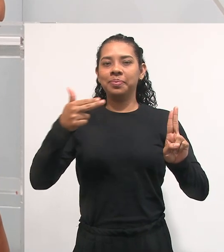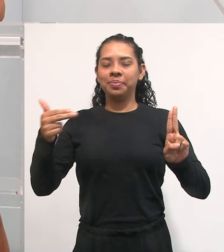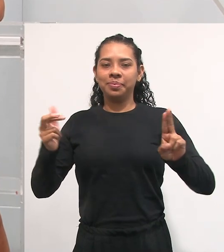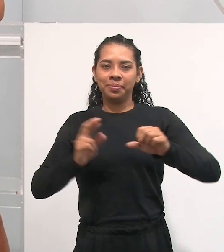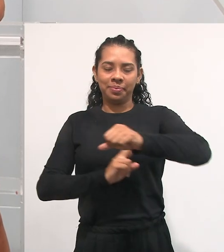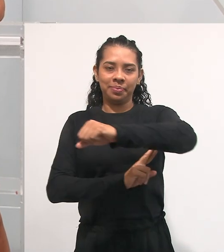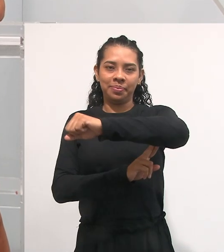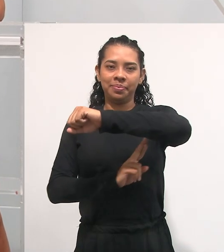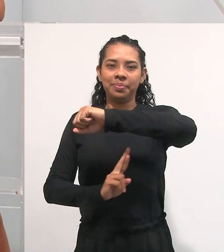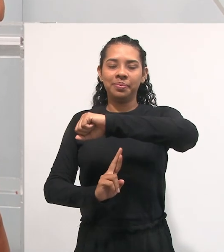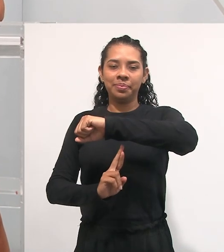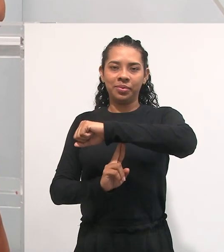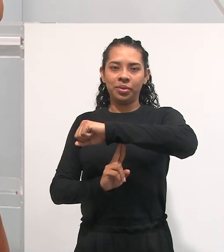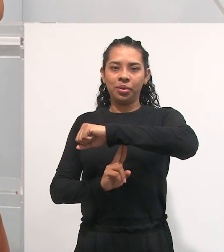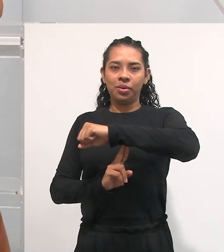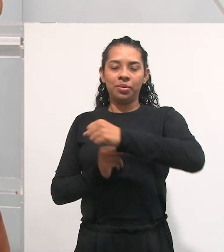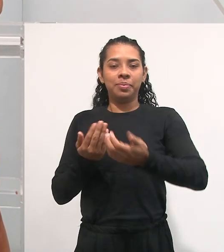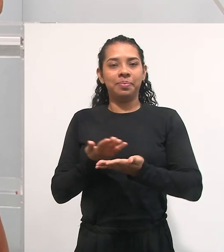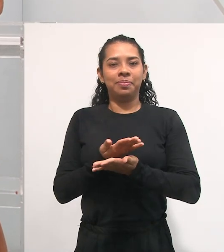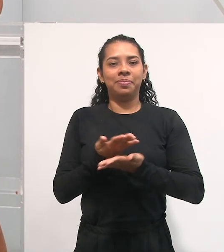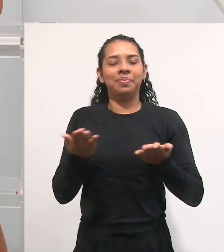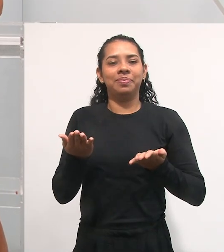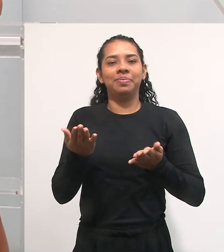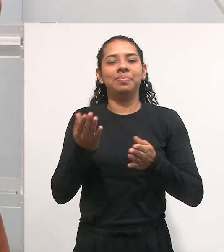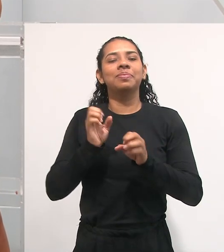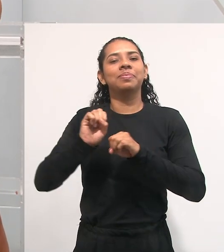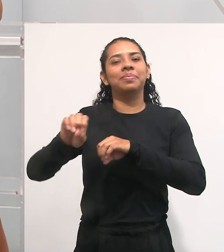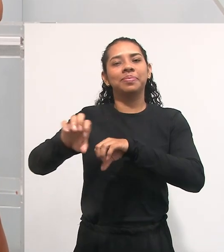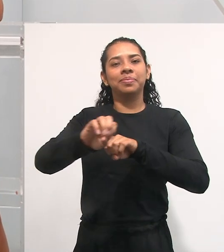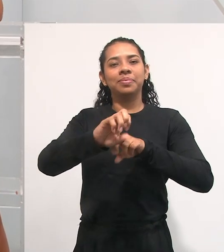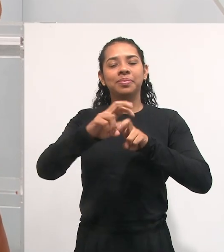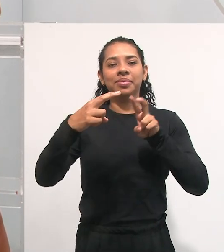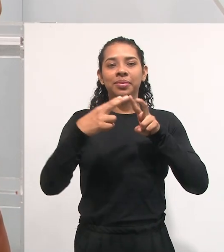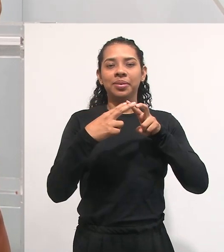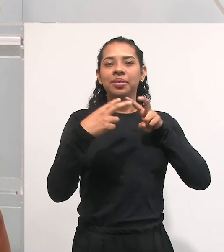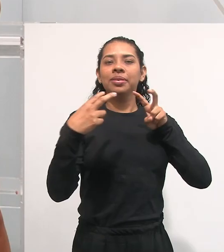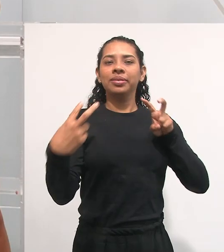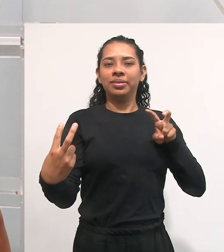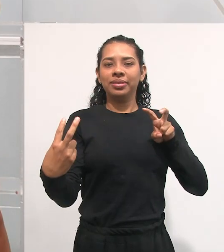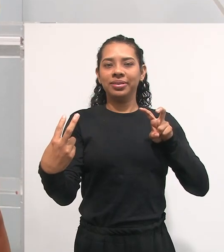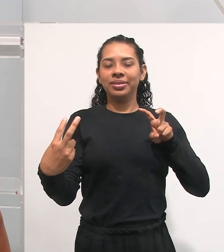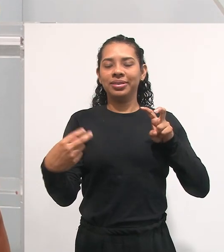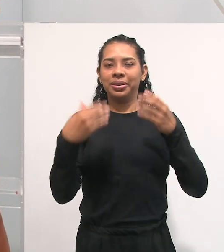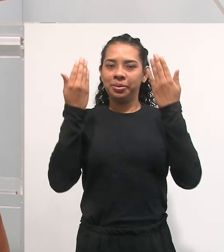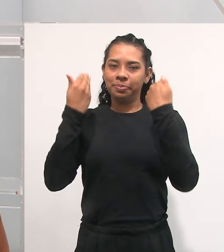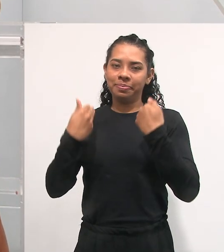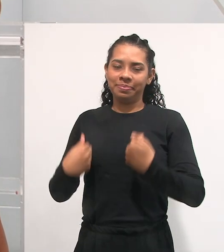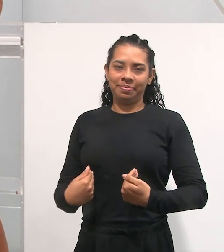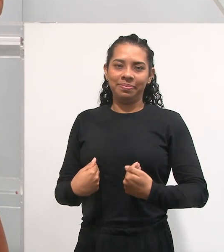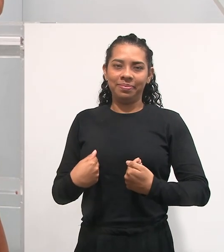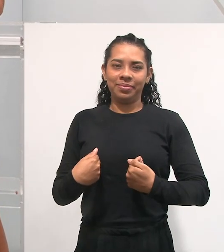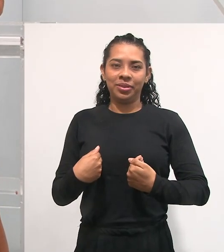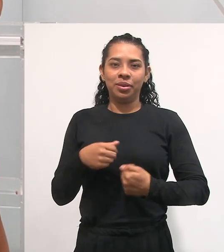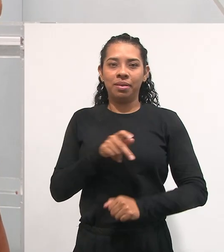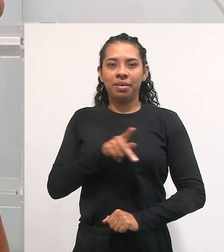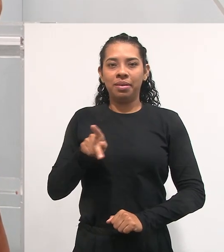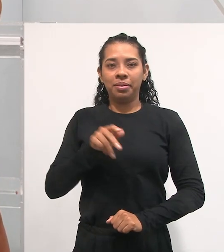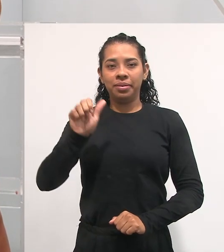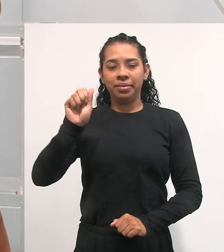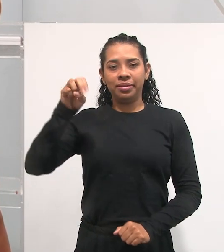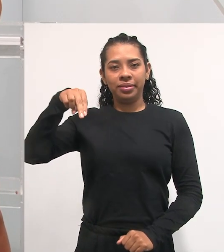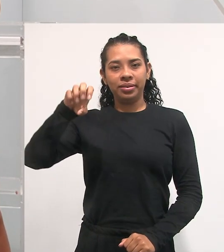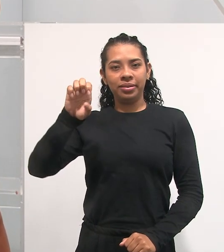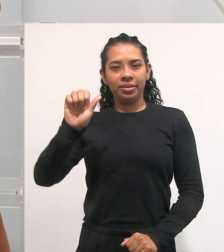Campus Porto Velho, Zona Norte. Você está na educação à distância. E euzinha sou a professora Anabella Barbosa.